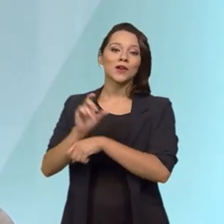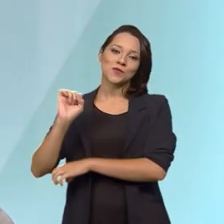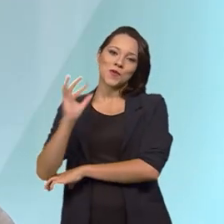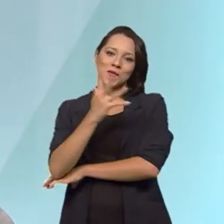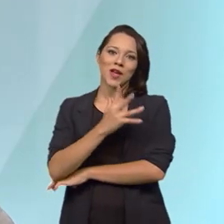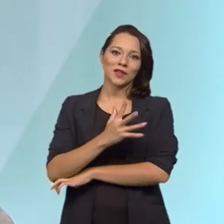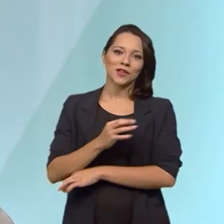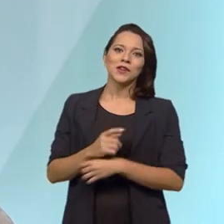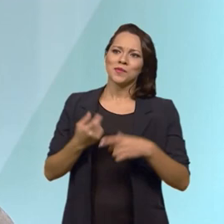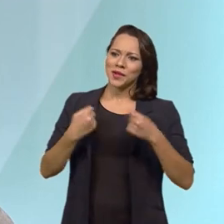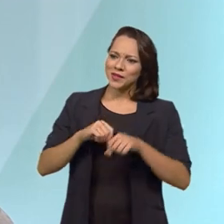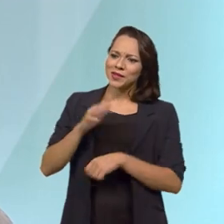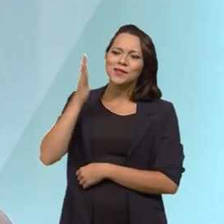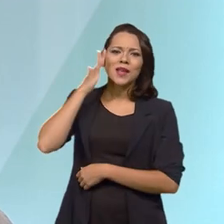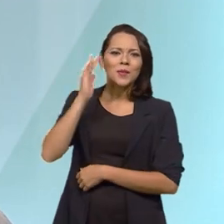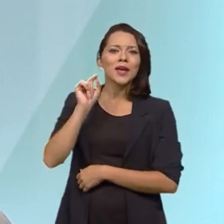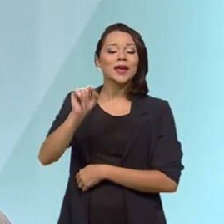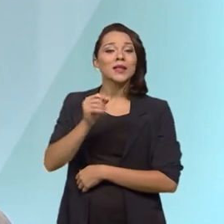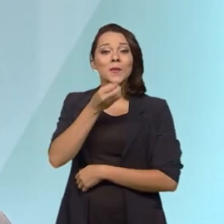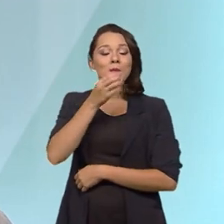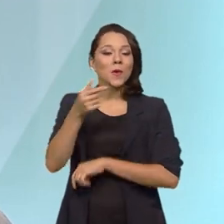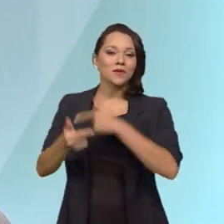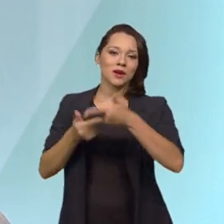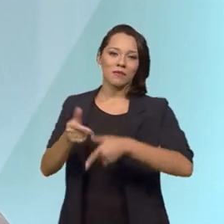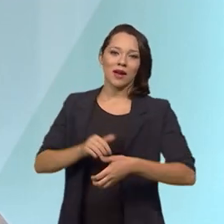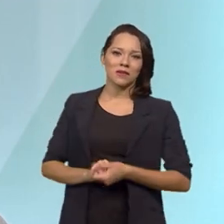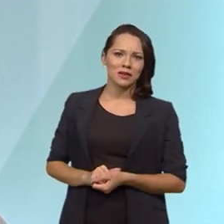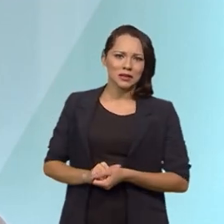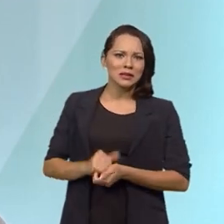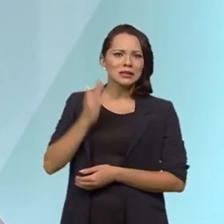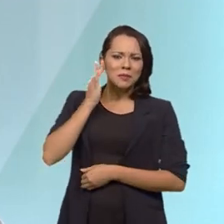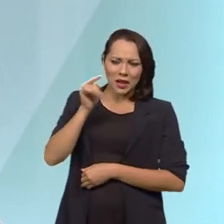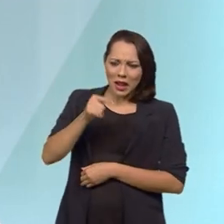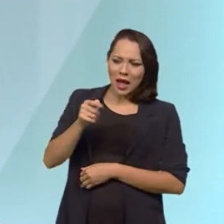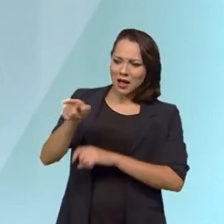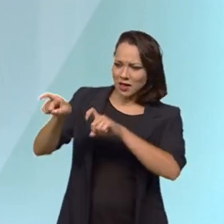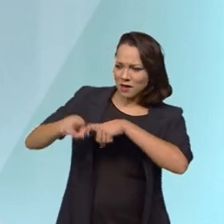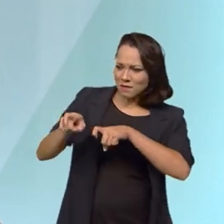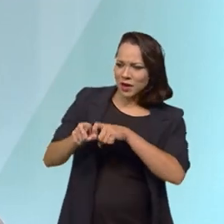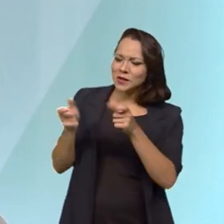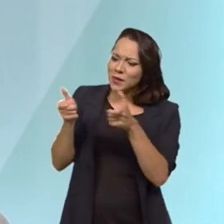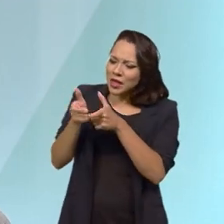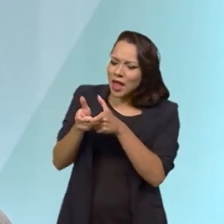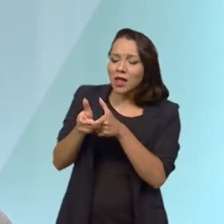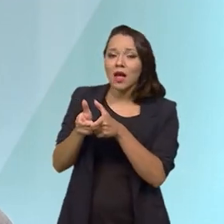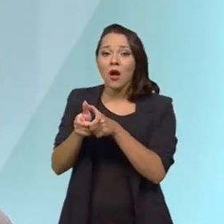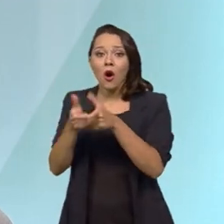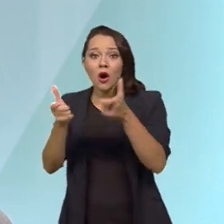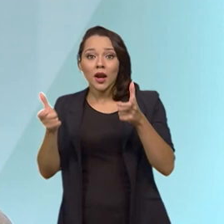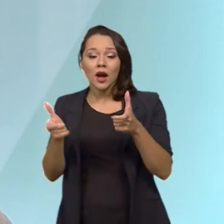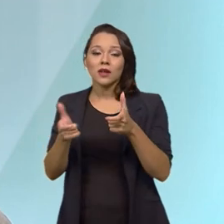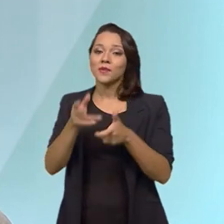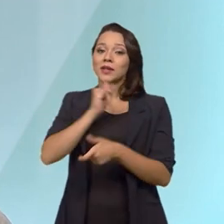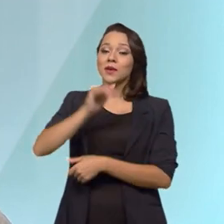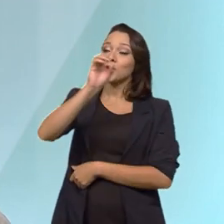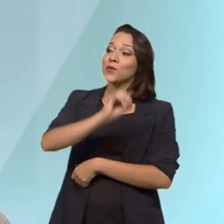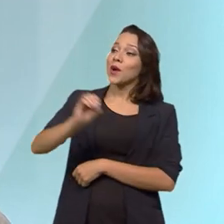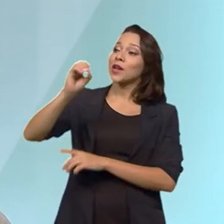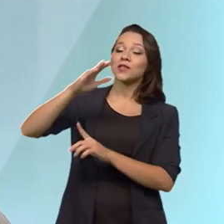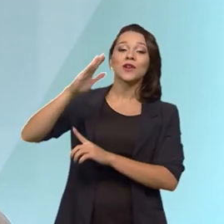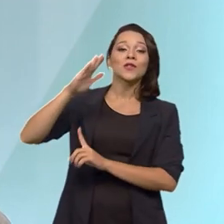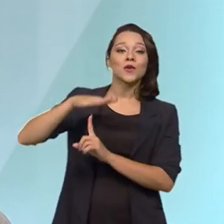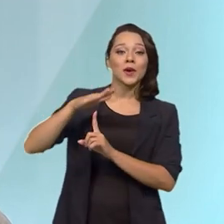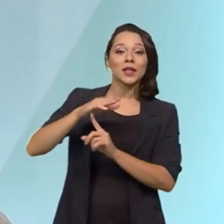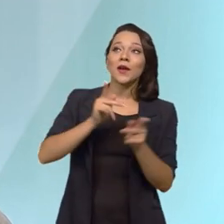gente tem que reconhecer quem faz uma boa atividade. Reconhecer um pequeno produtor ou um grande produtor, por exemplo, no oeste do Paraná, que eu